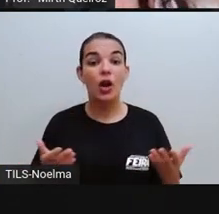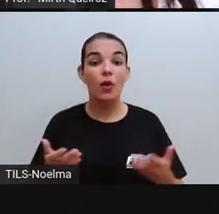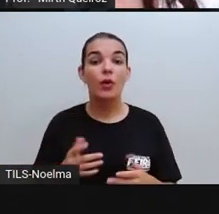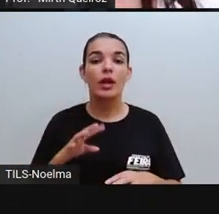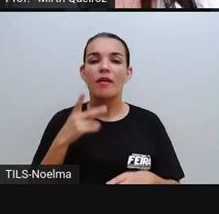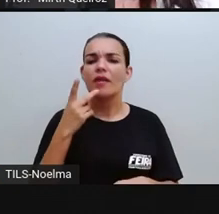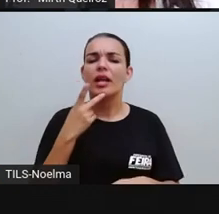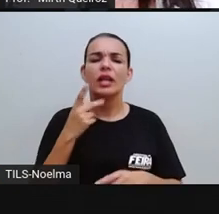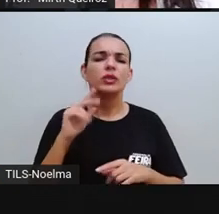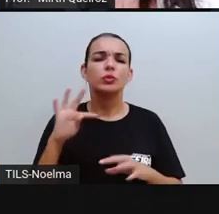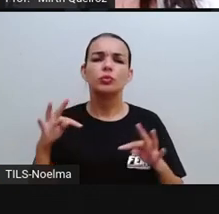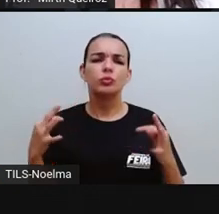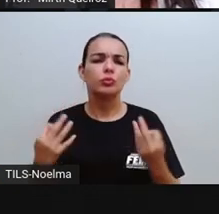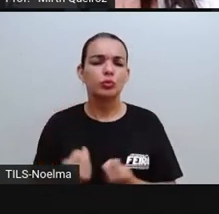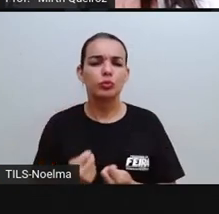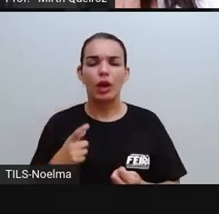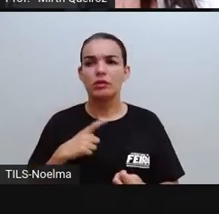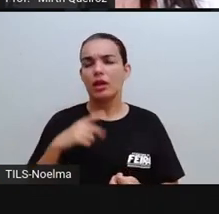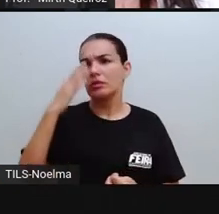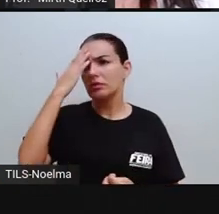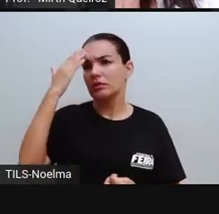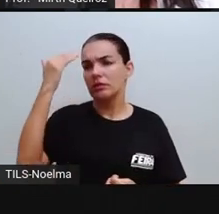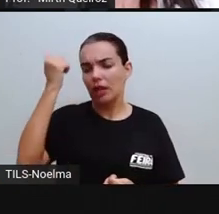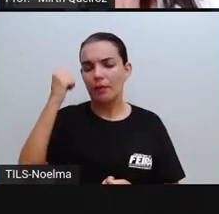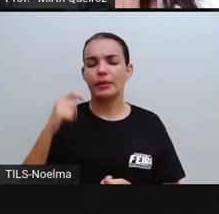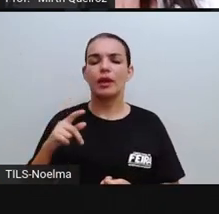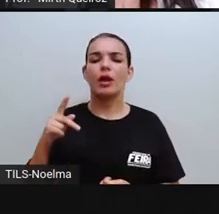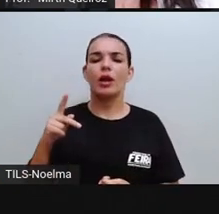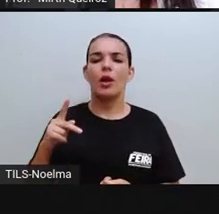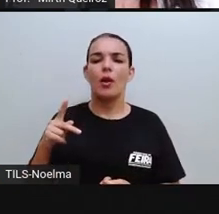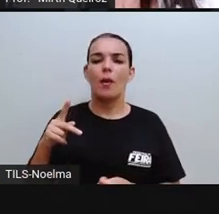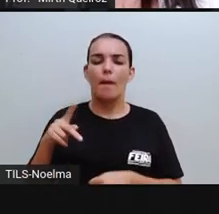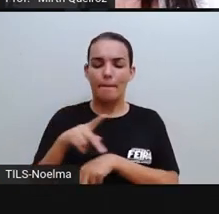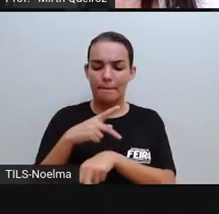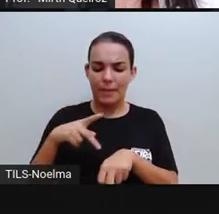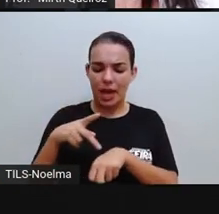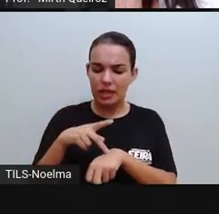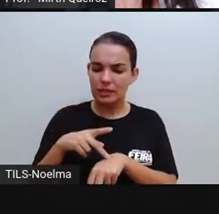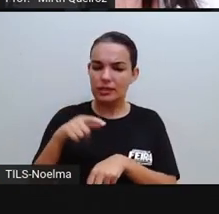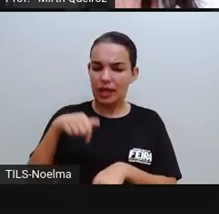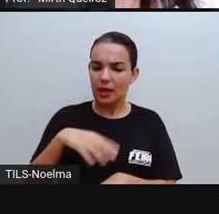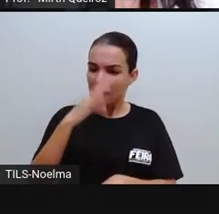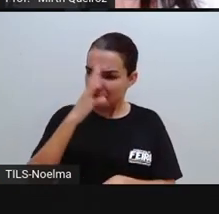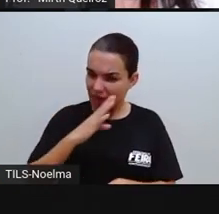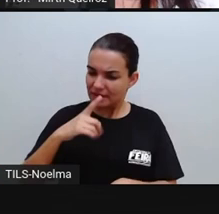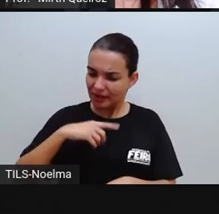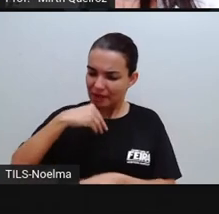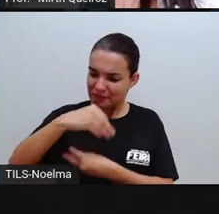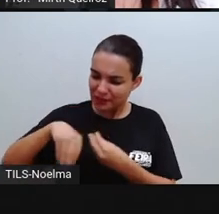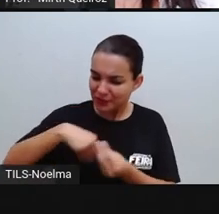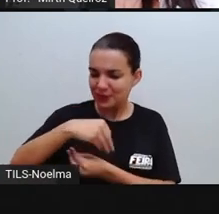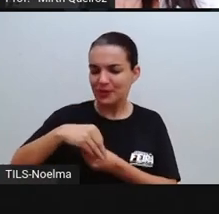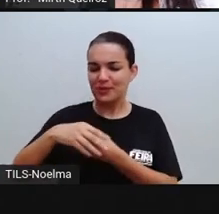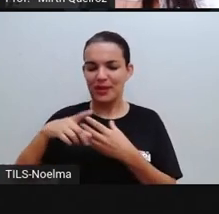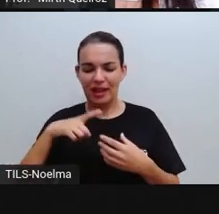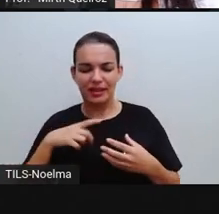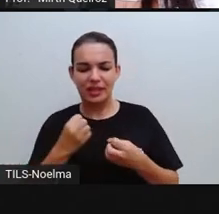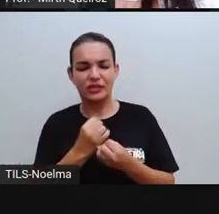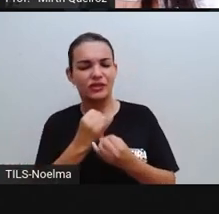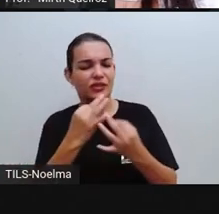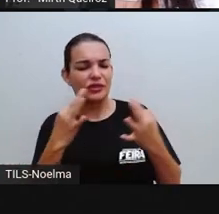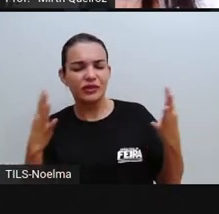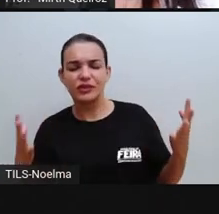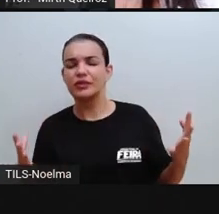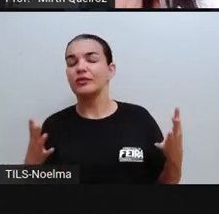de tudo isso, né? Embora o Brasil seja um país miscigenado, formado pela mistura de diversos